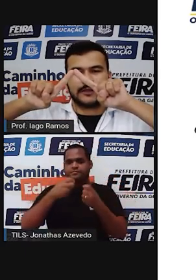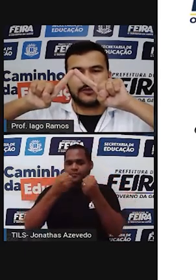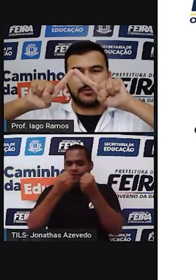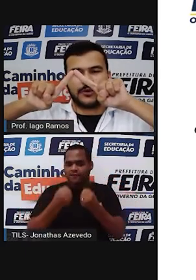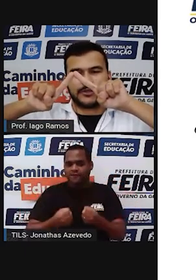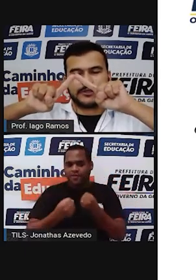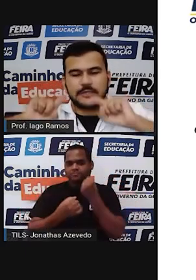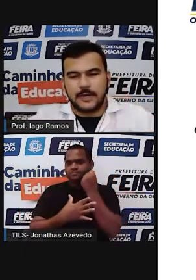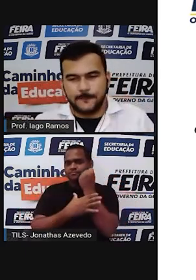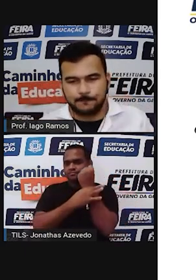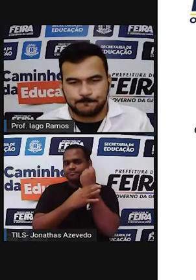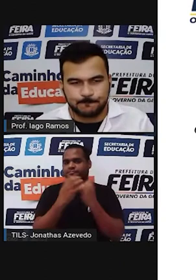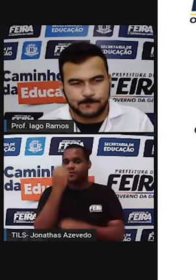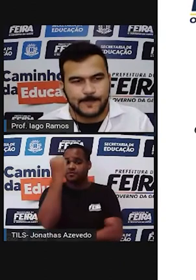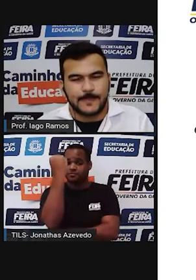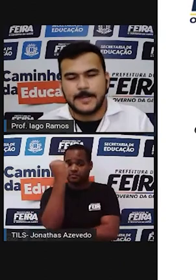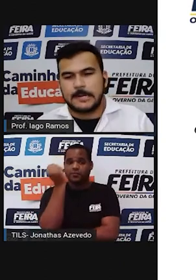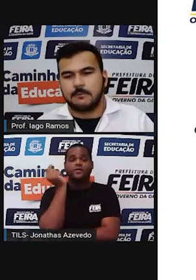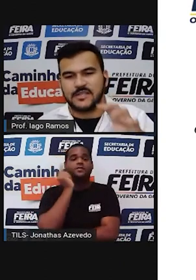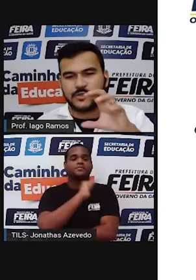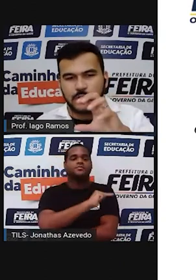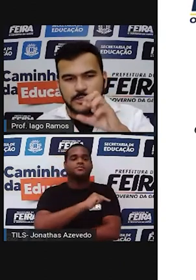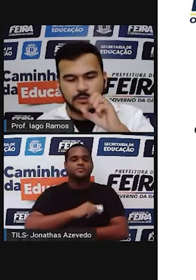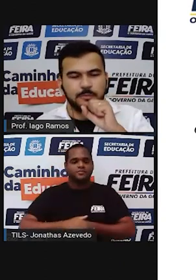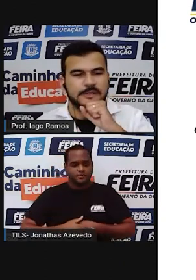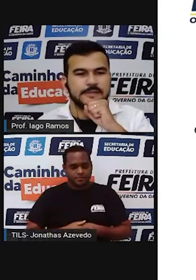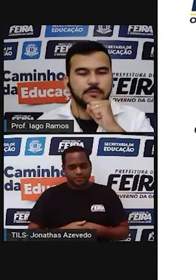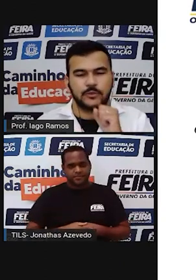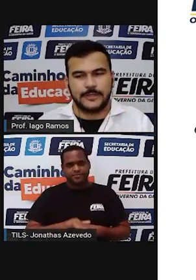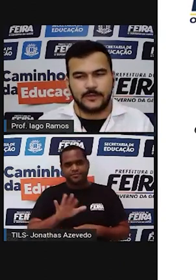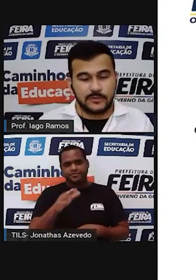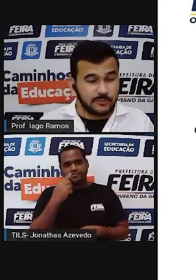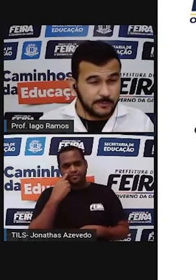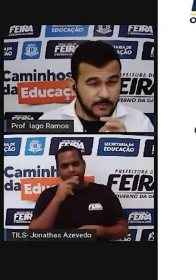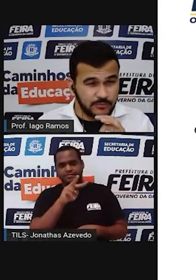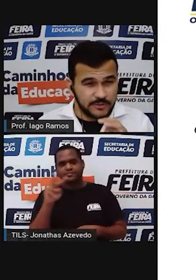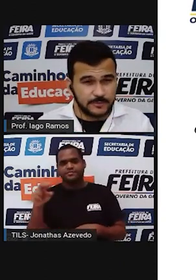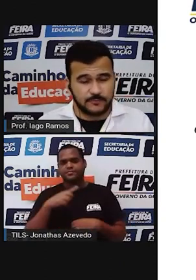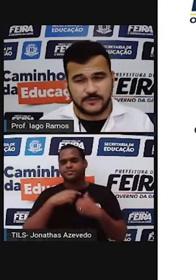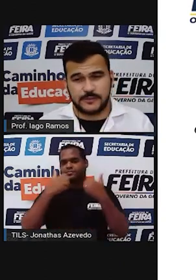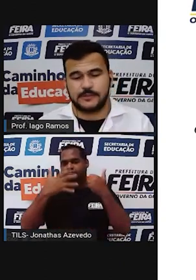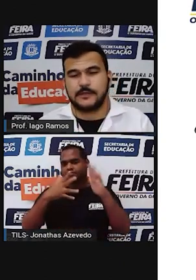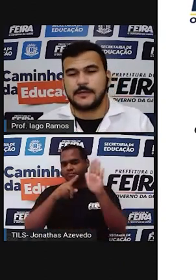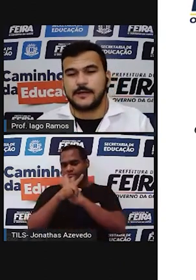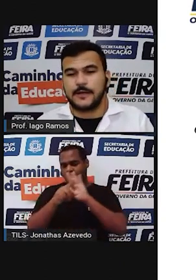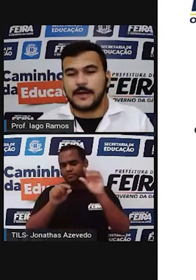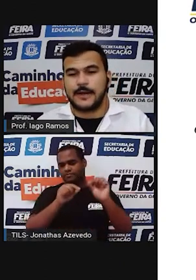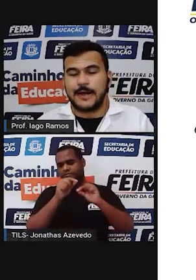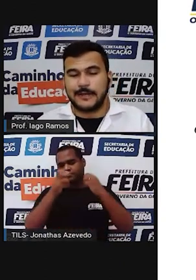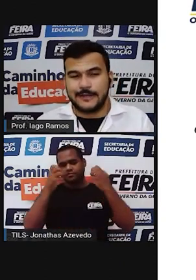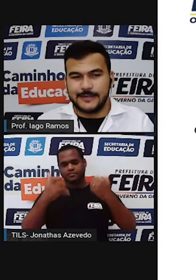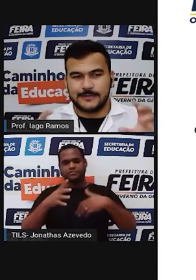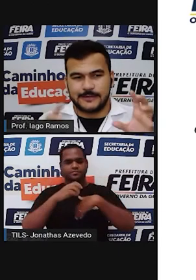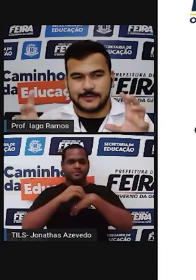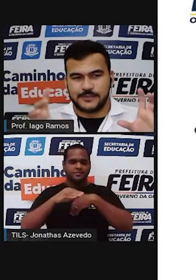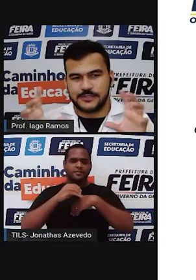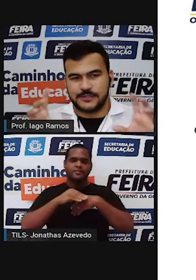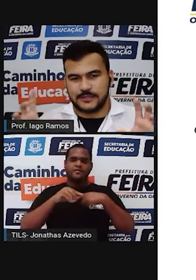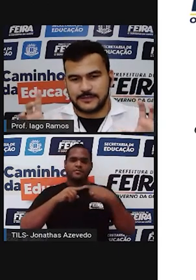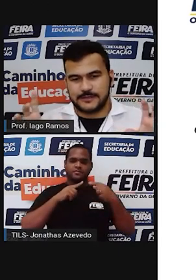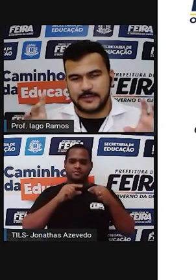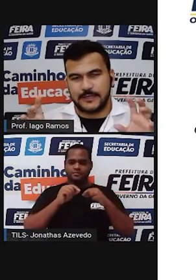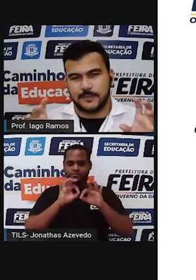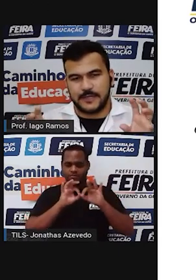segurança ali do poste tá? mas olhando para esse modelo eu tenho uma perguntinha para você além dessas